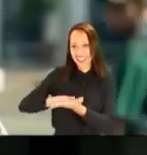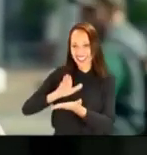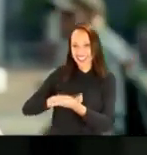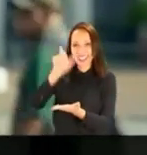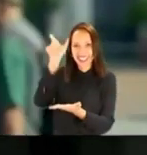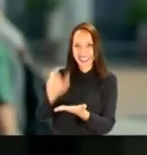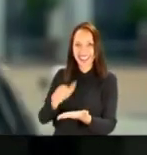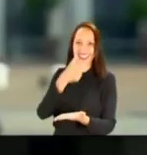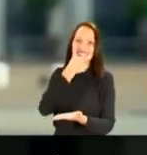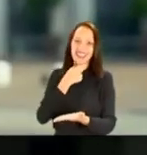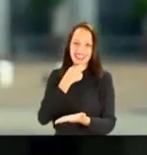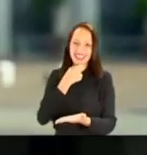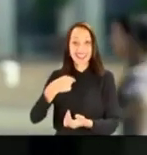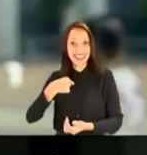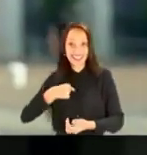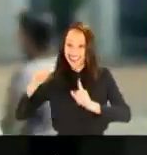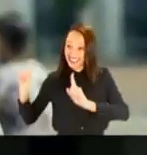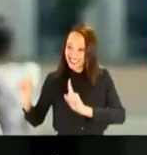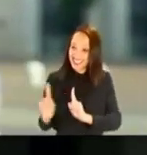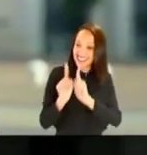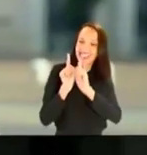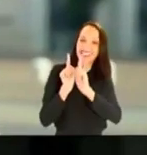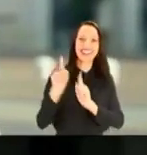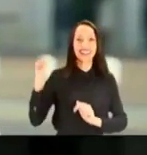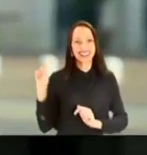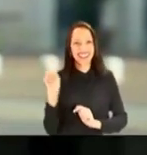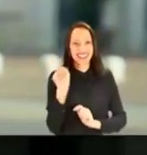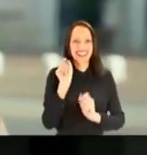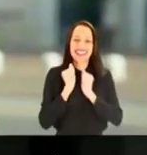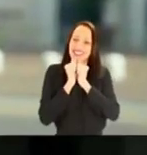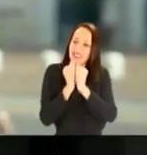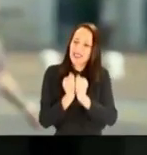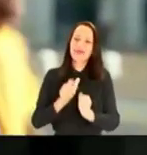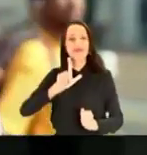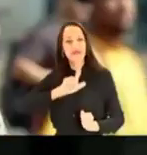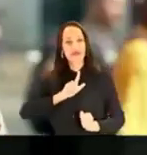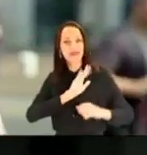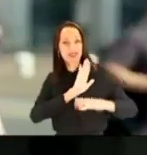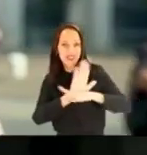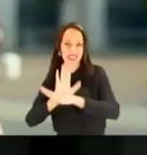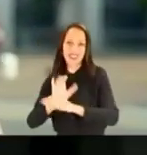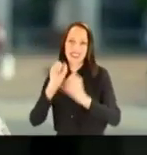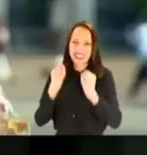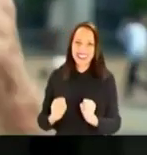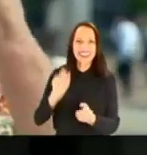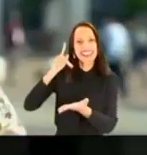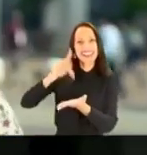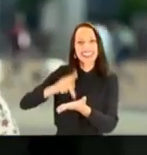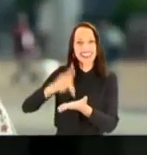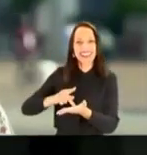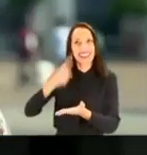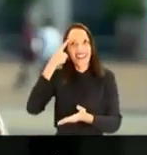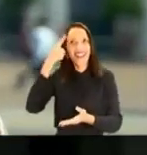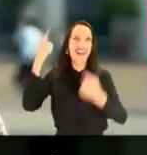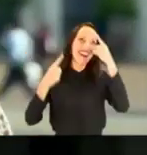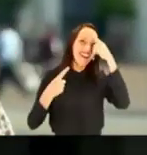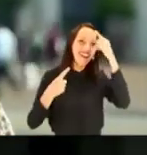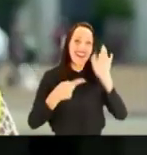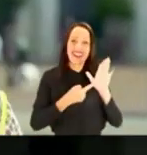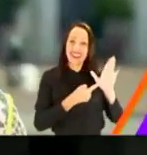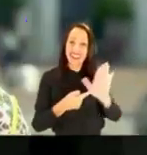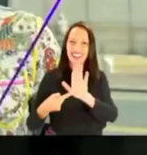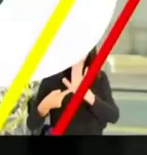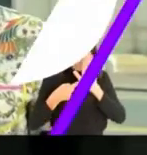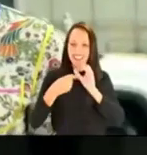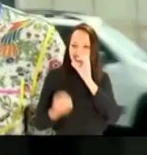mãos do bolos. E eu estarei ao lado dele, colaborando pra que a gente bote de pé todas as ideias que